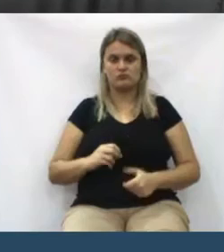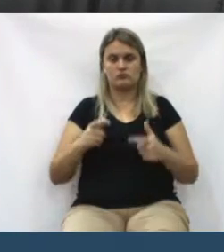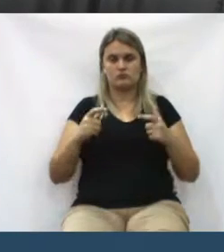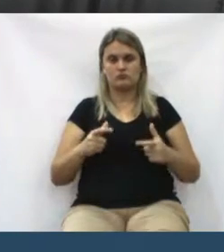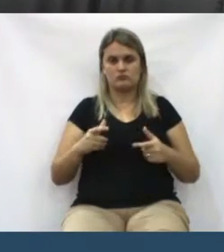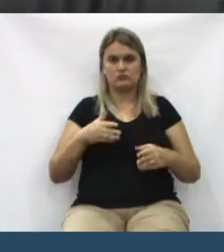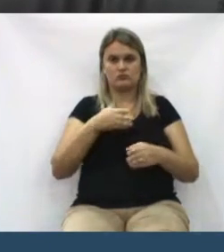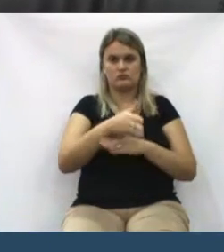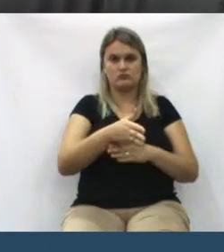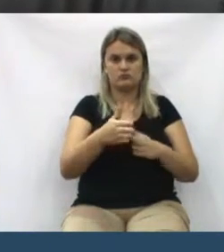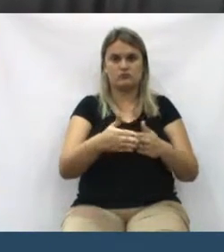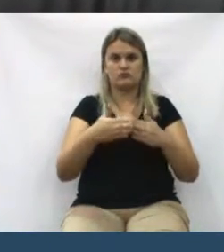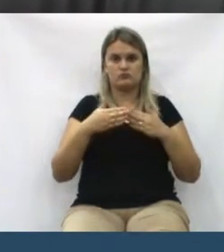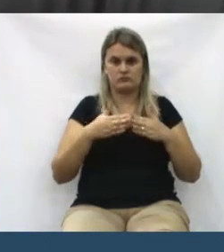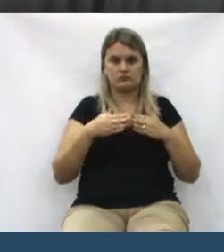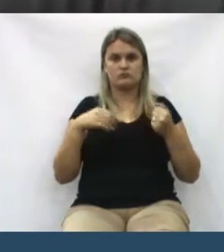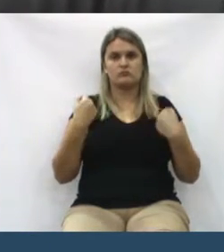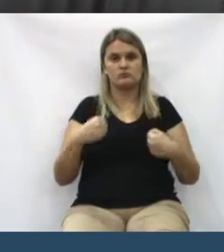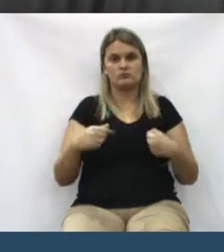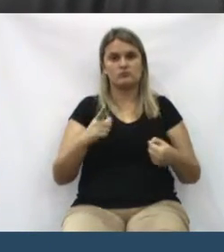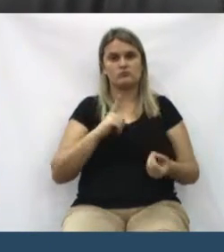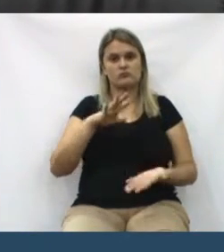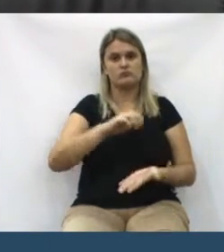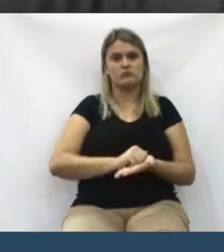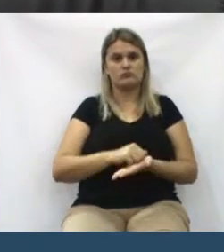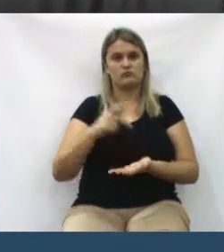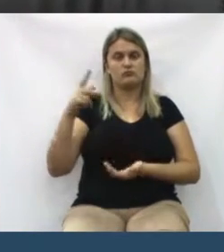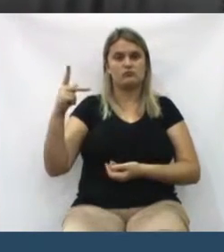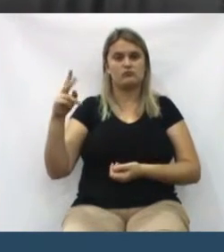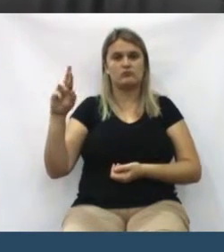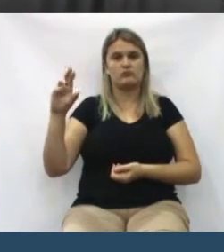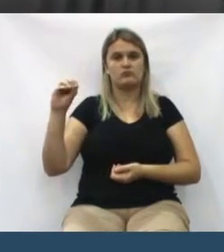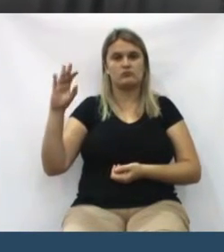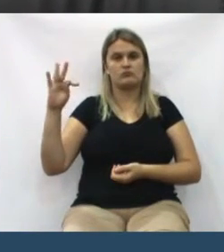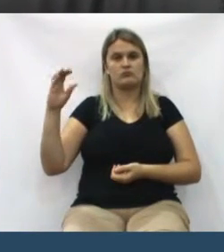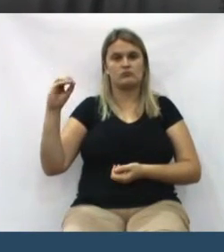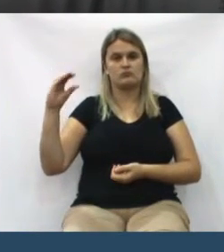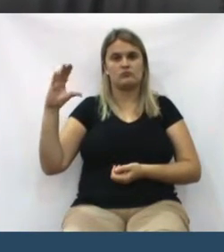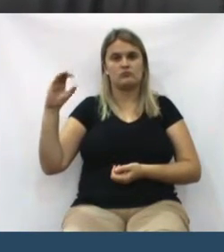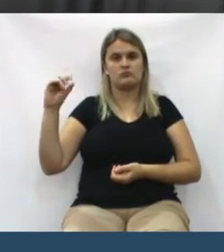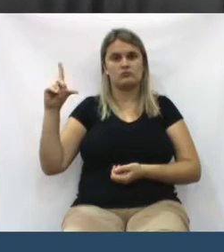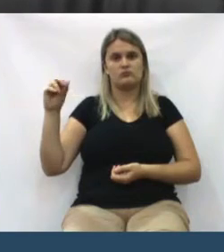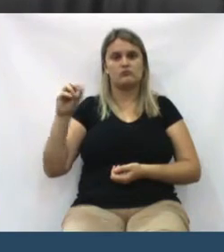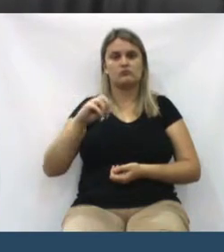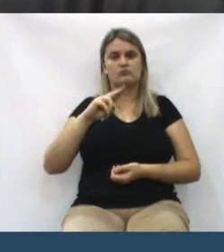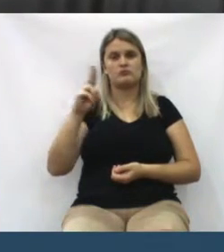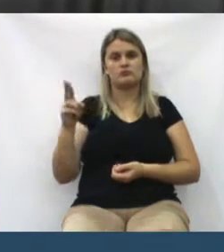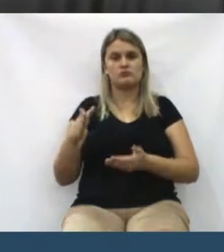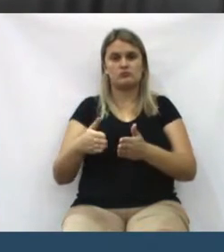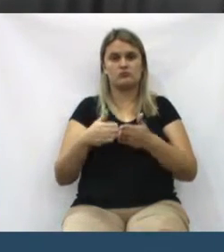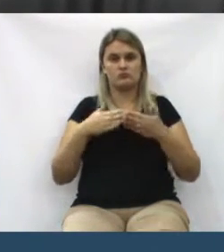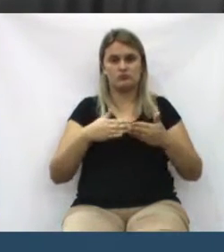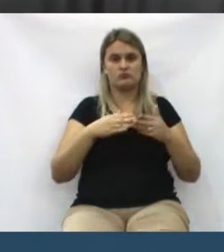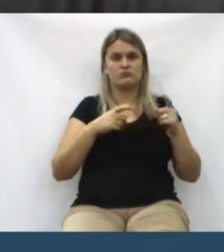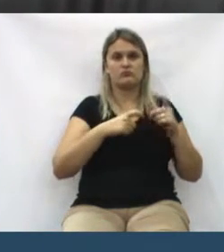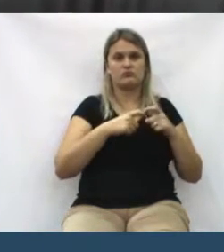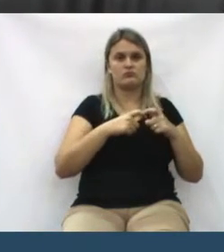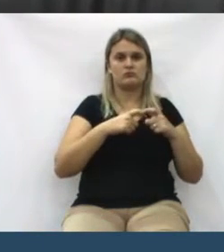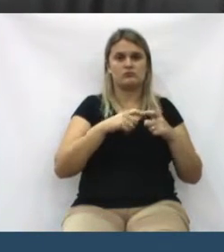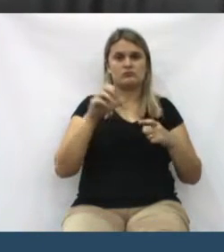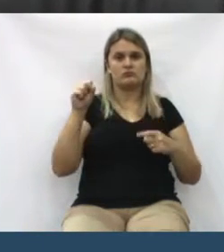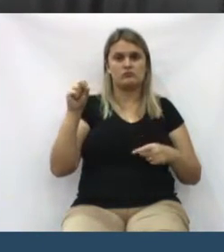algo, tem que ter um protocolo. Seja o pedido de uma consulta médica até pelo SUS.